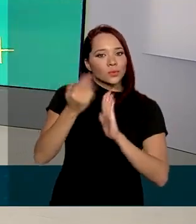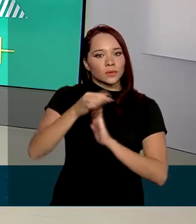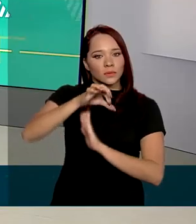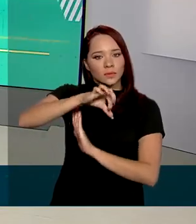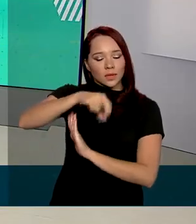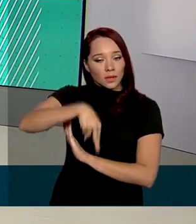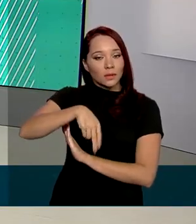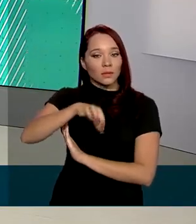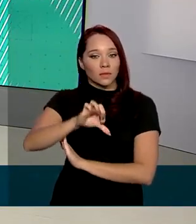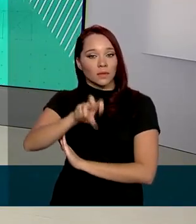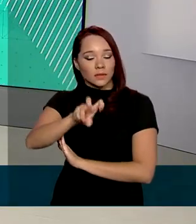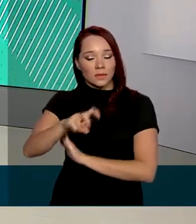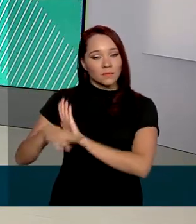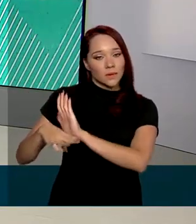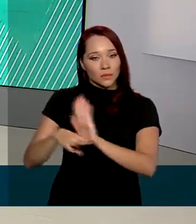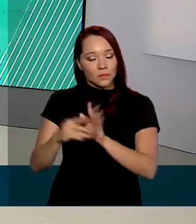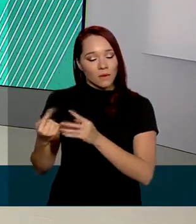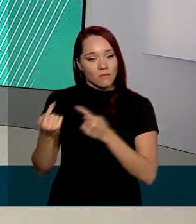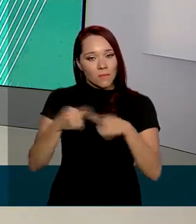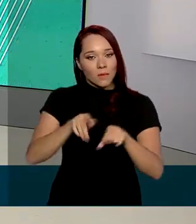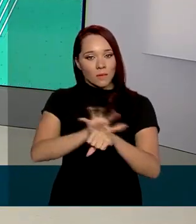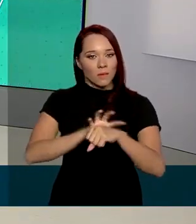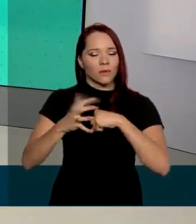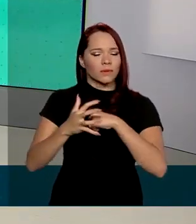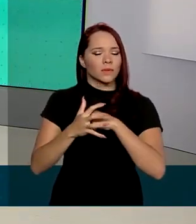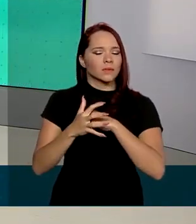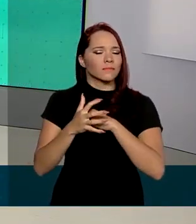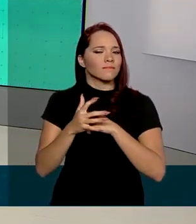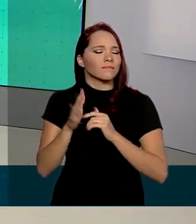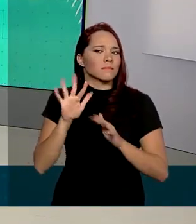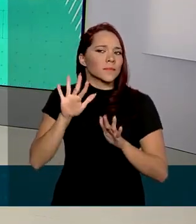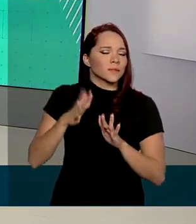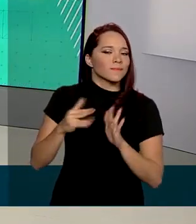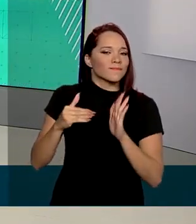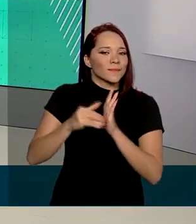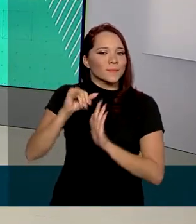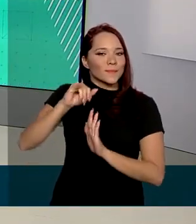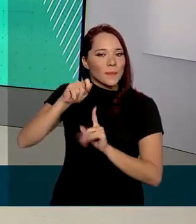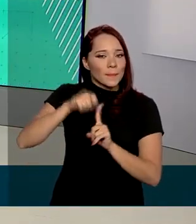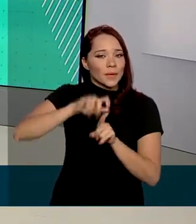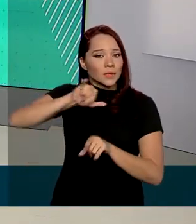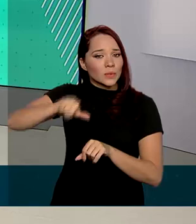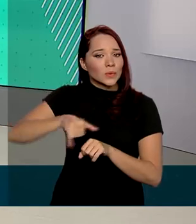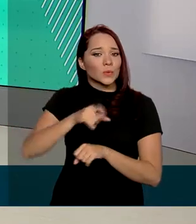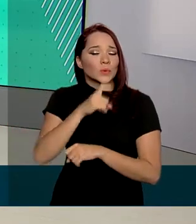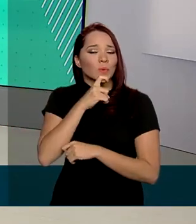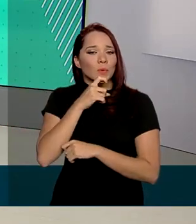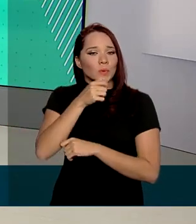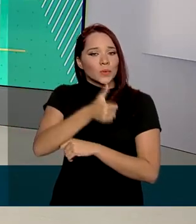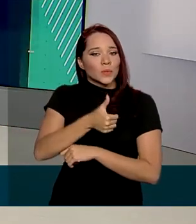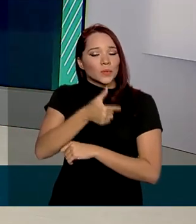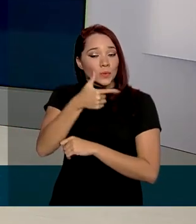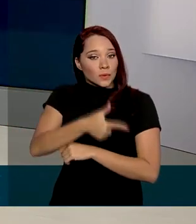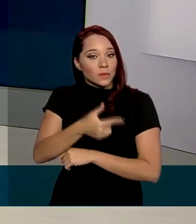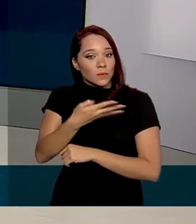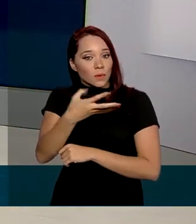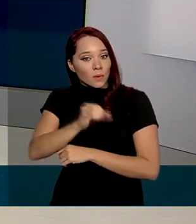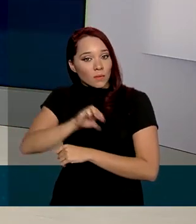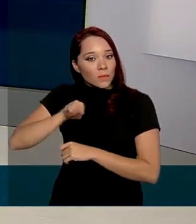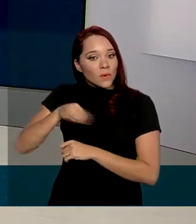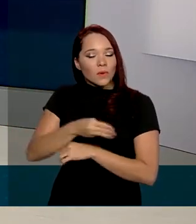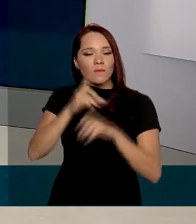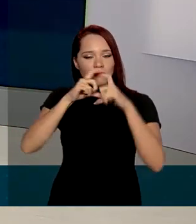para ajudar no combate ao coronavírus. A expectativa é que até julho, 240 milhões de máscaras cheguem aos